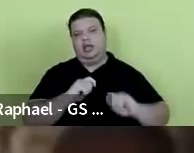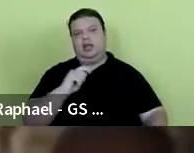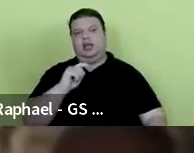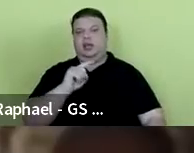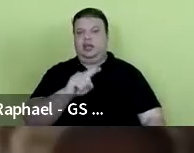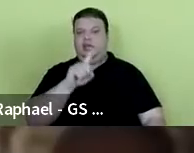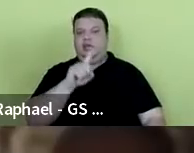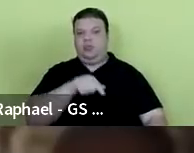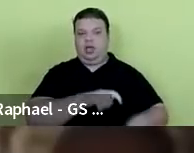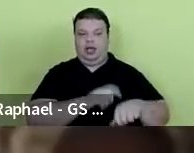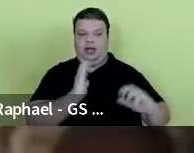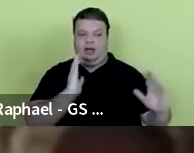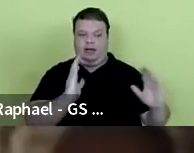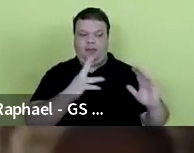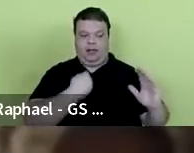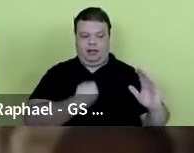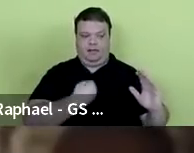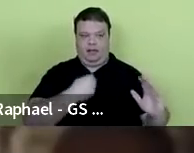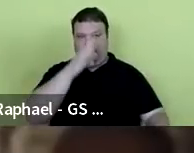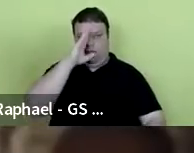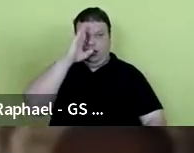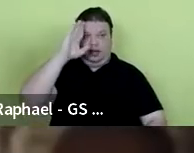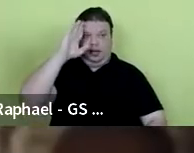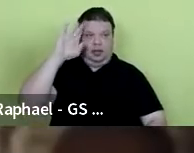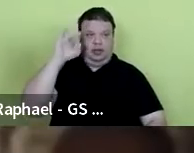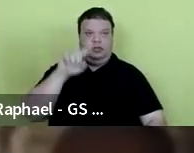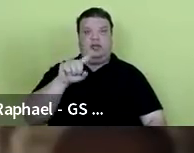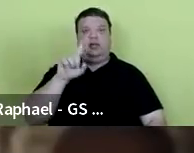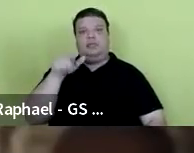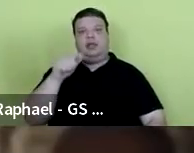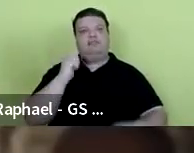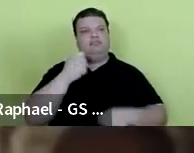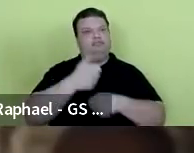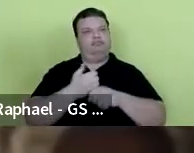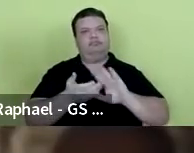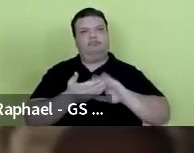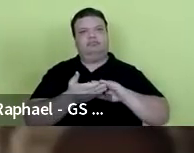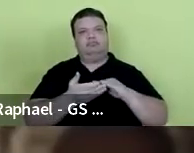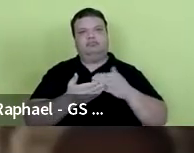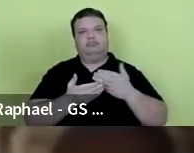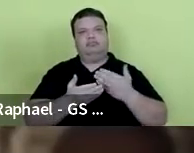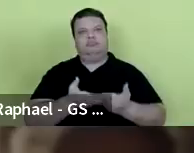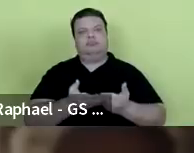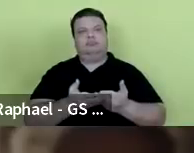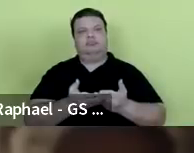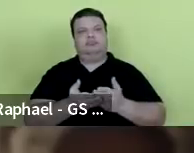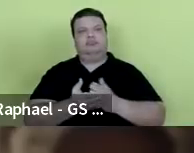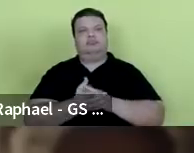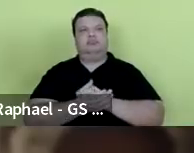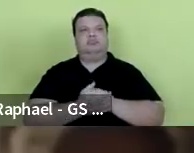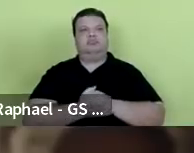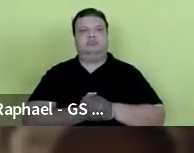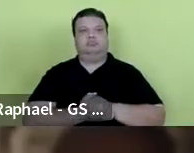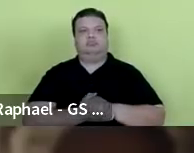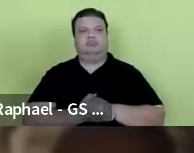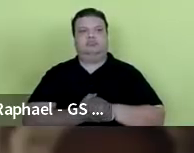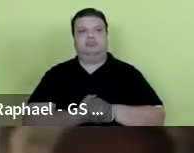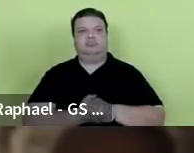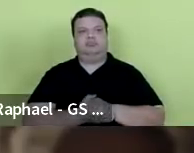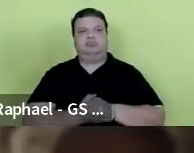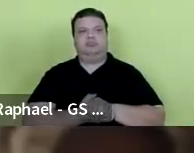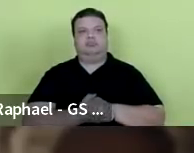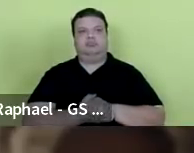época da vida acadêmica que precisa ser muito bem aproveitada pelo estudante, porque ela vai ser, na verdade, a grande rocha que vai